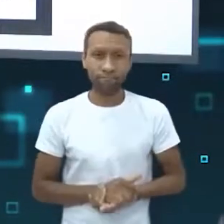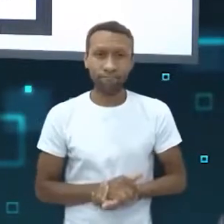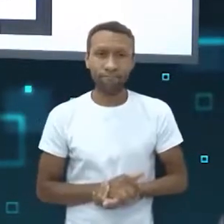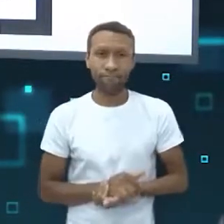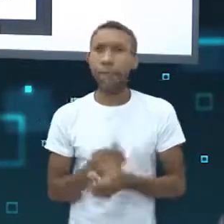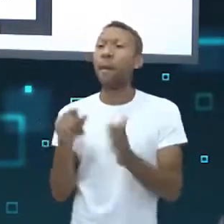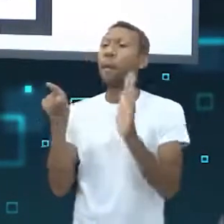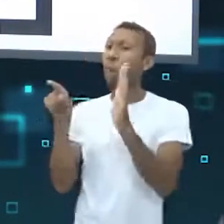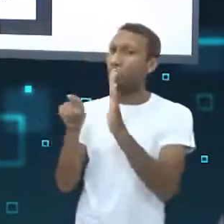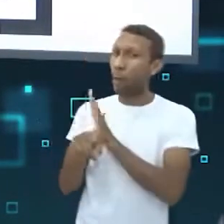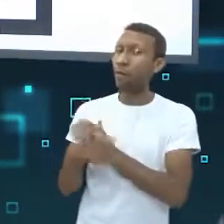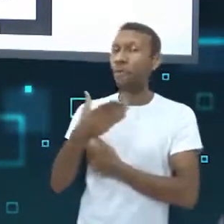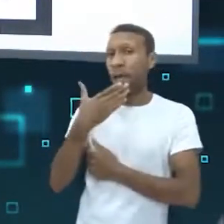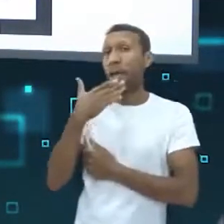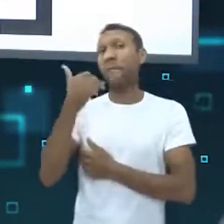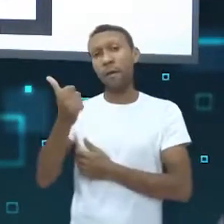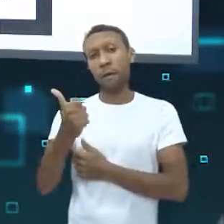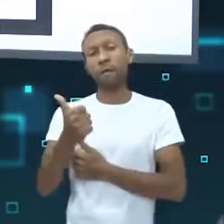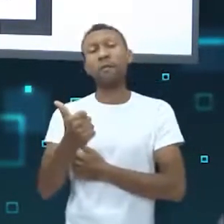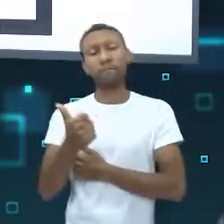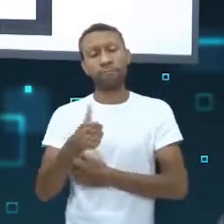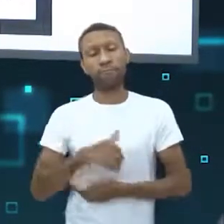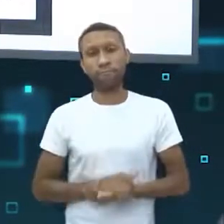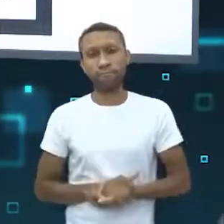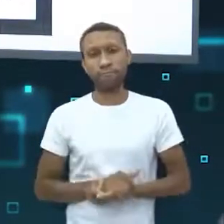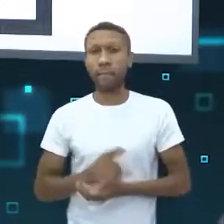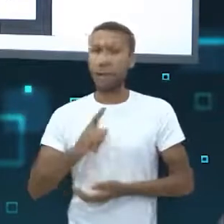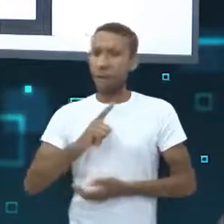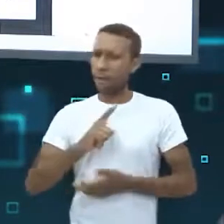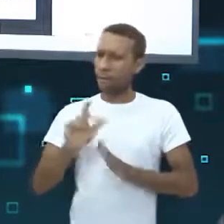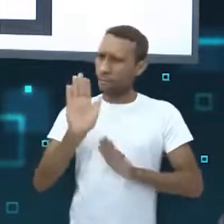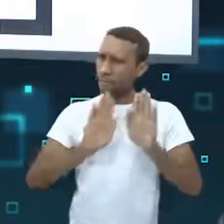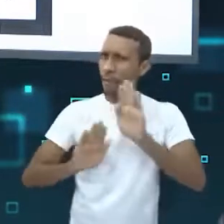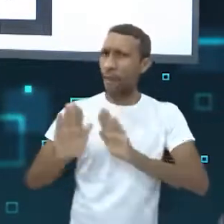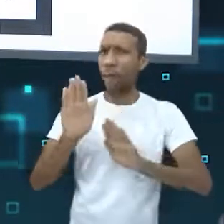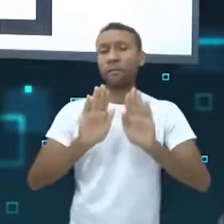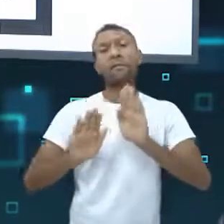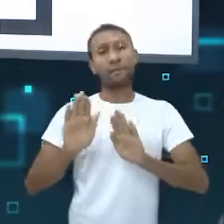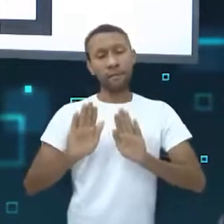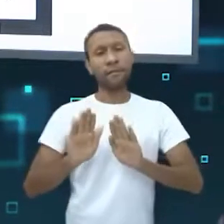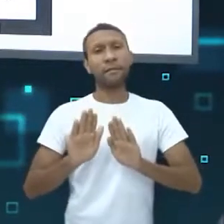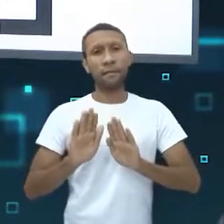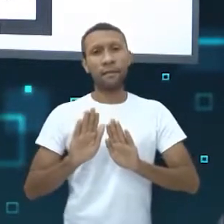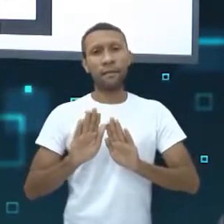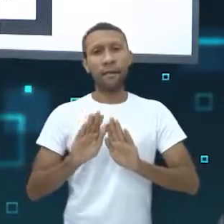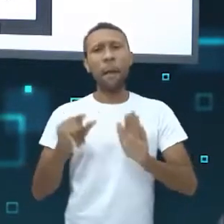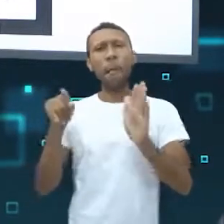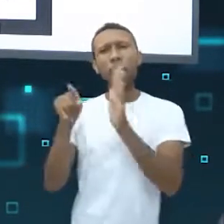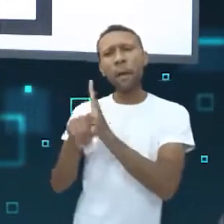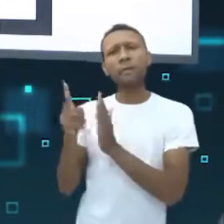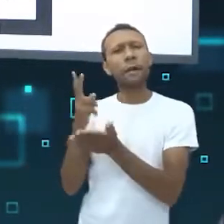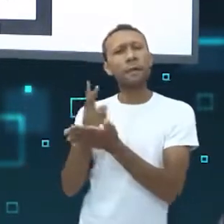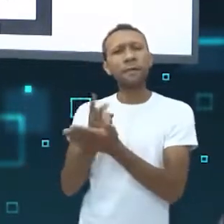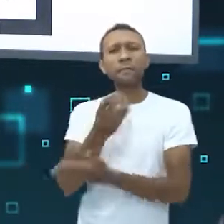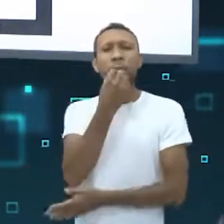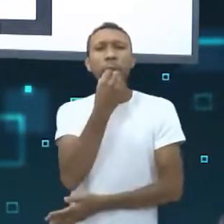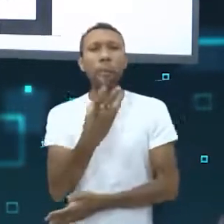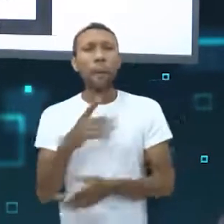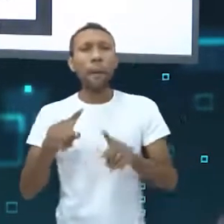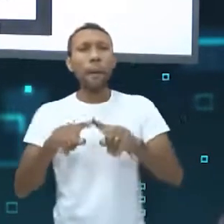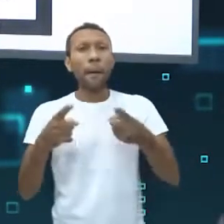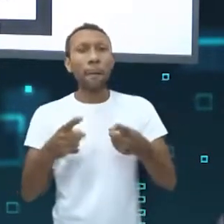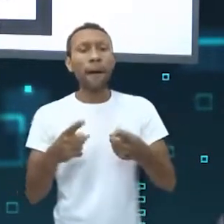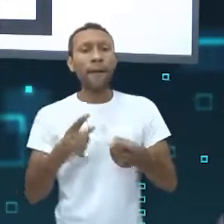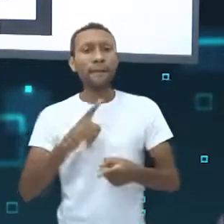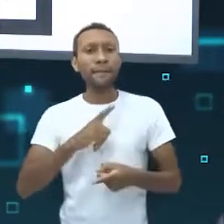Perguntar é o melhor a se fazer agora. Tomem com a reputação online. Perguntar é sempre bom, mas o bom